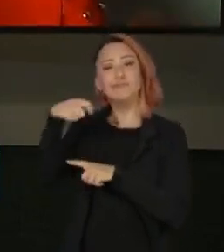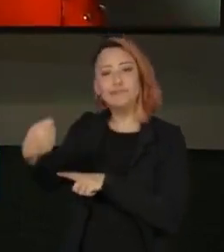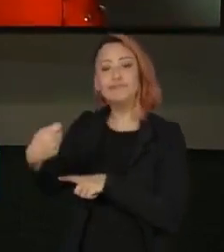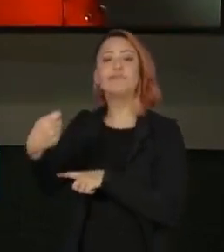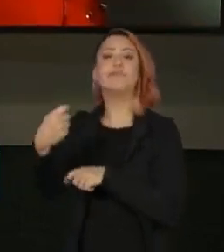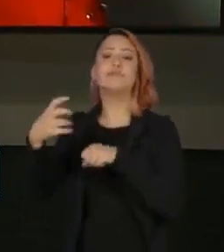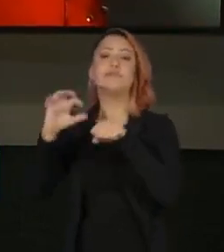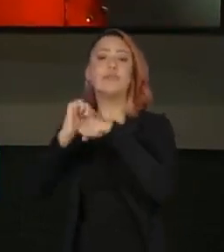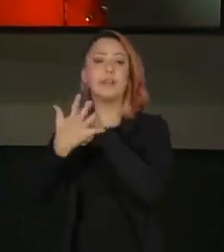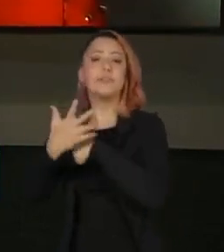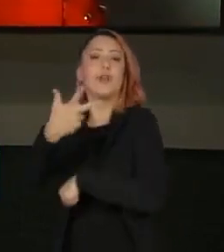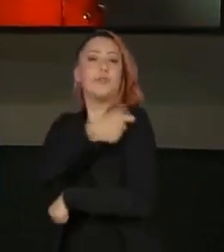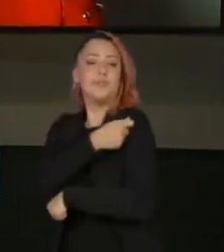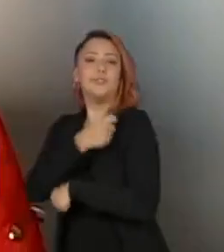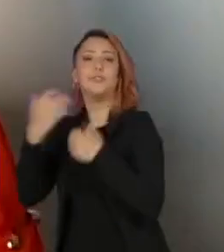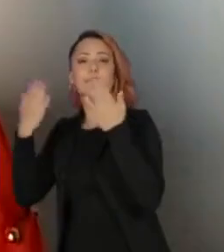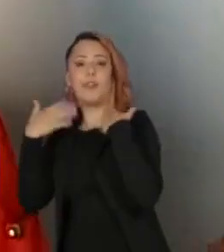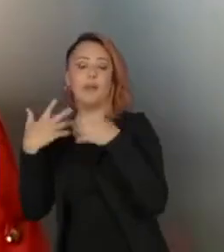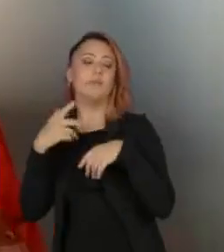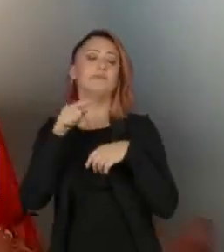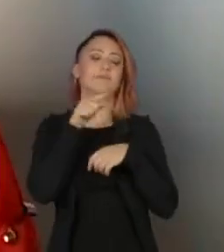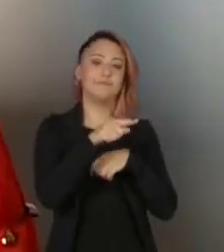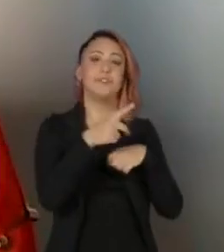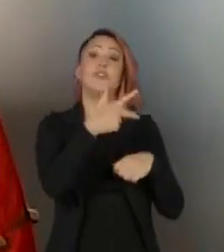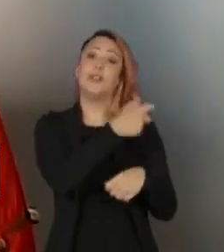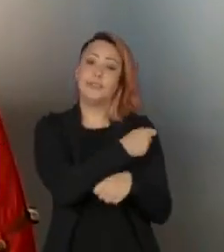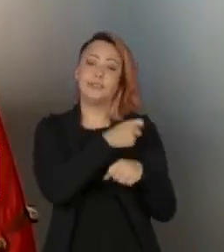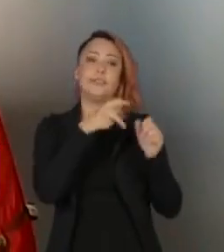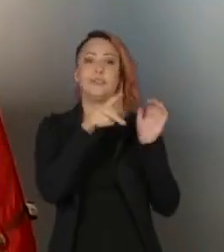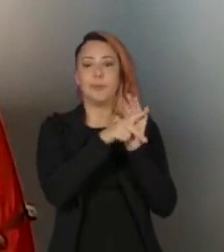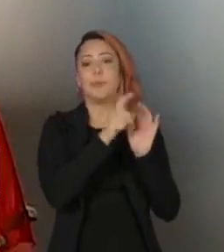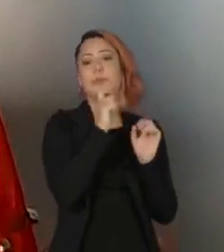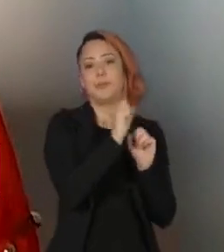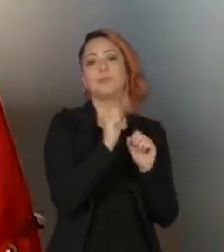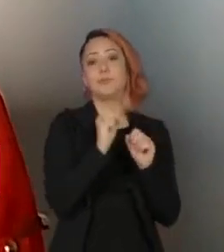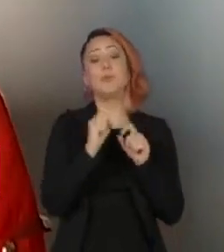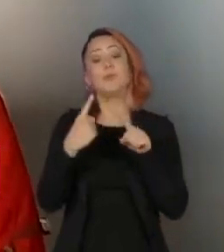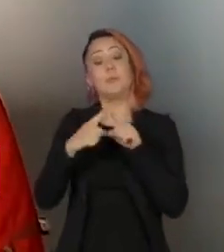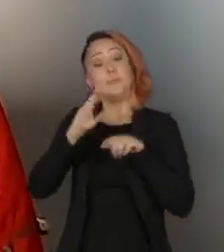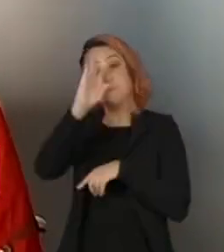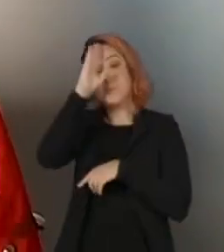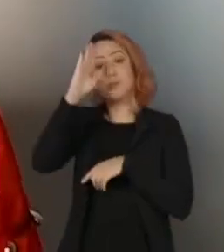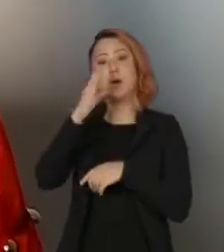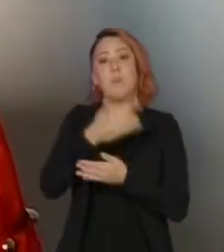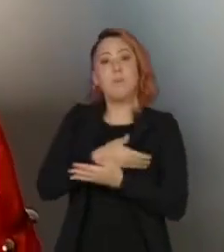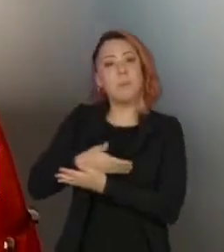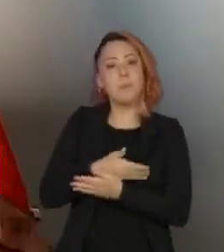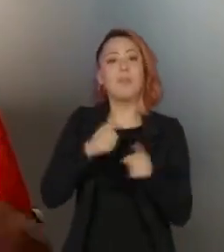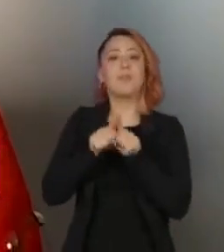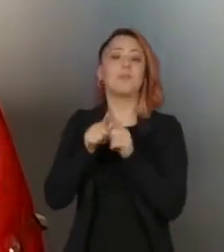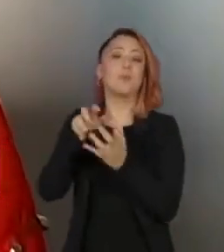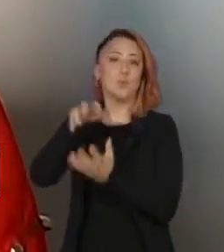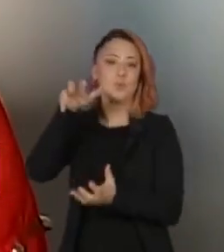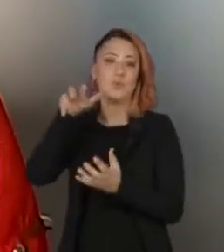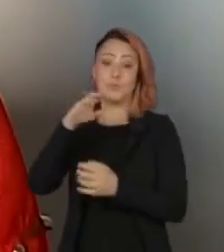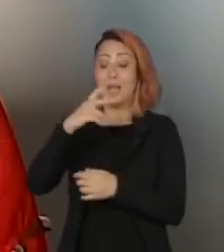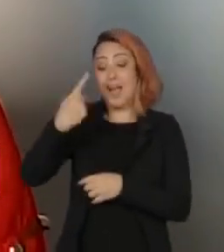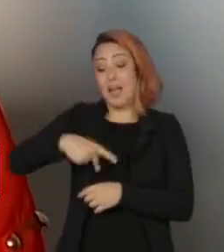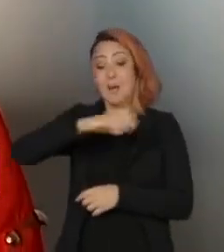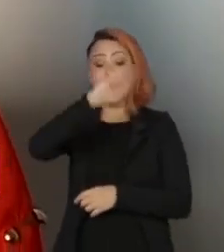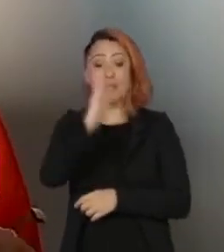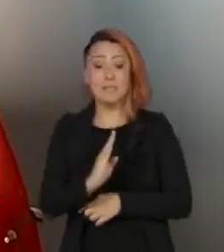risco. Então, idosos, bem idosos e os pacientes imunossuprimidos. Por enquanto, aqui no Brasil, pela fala